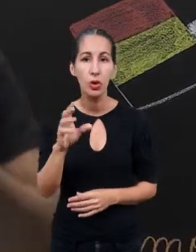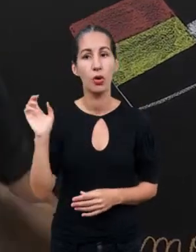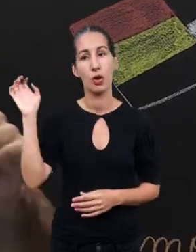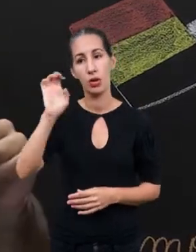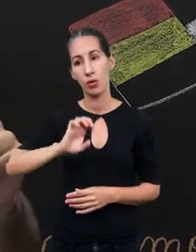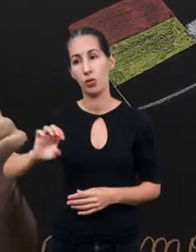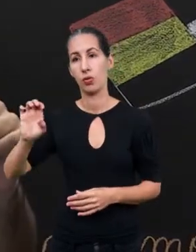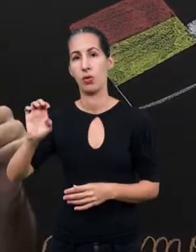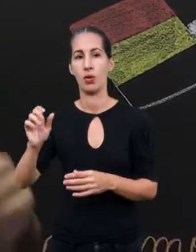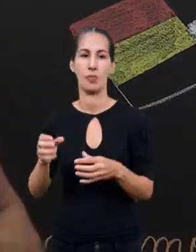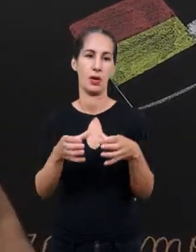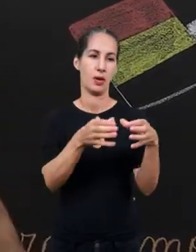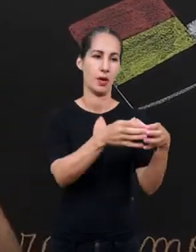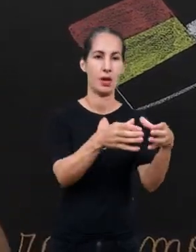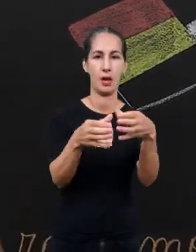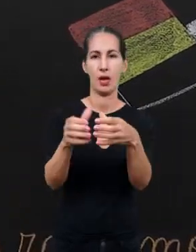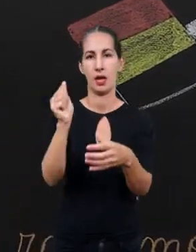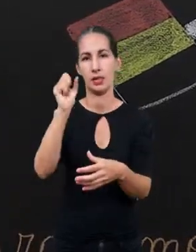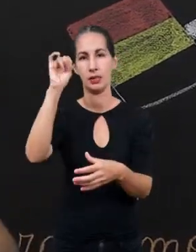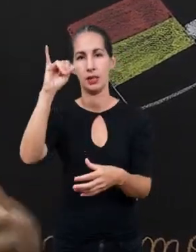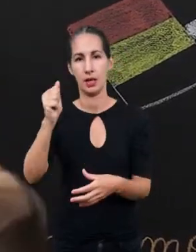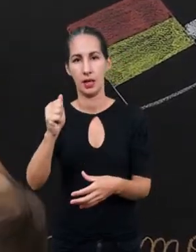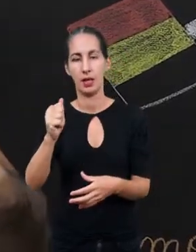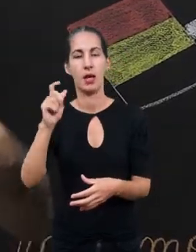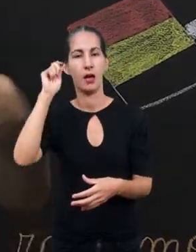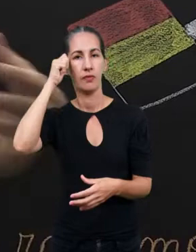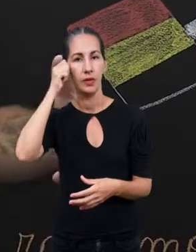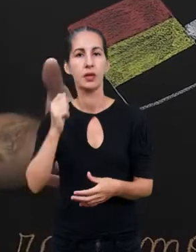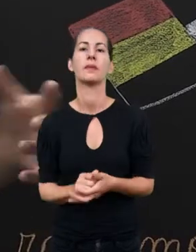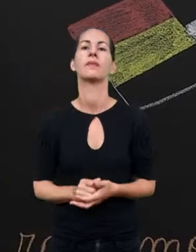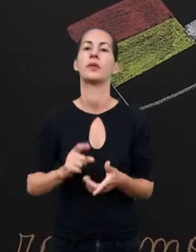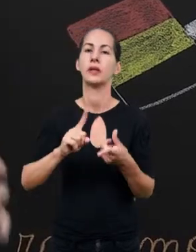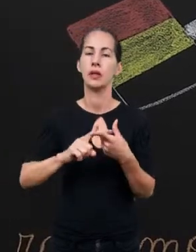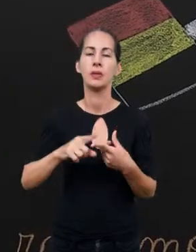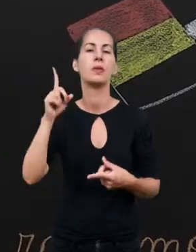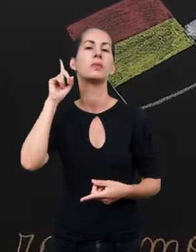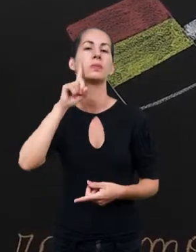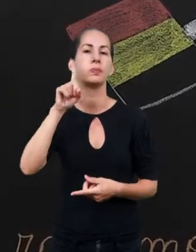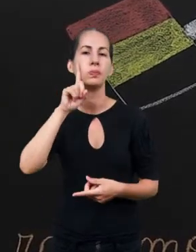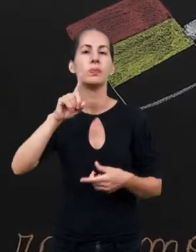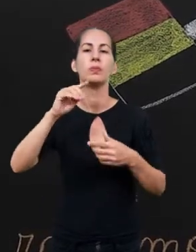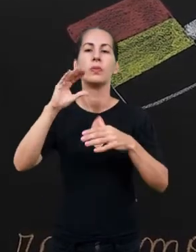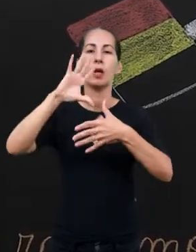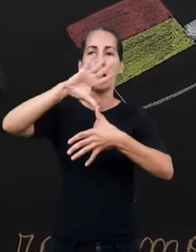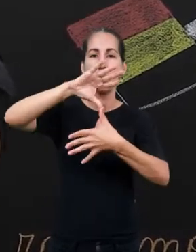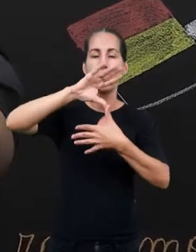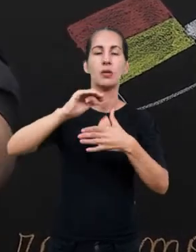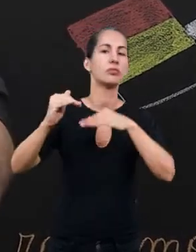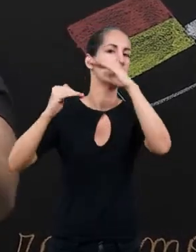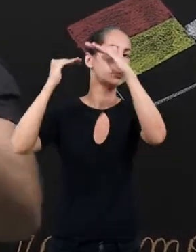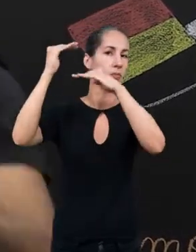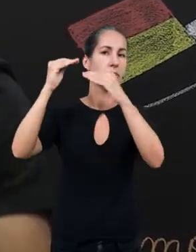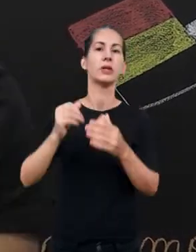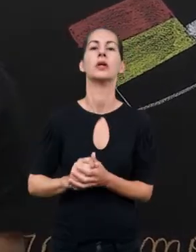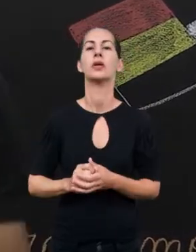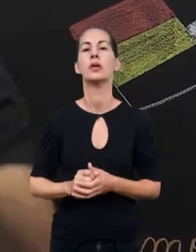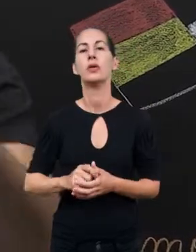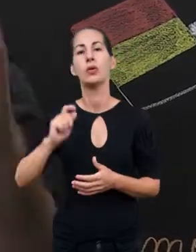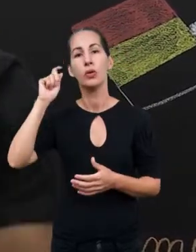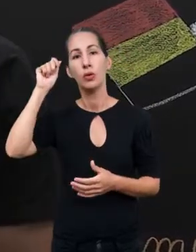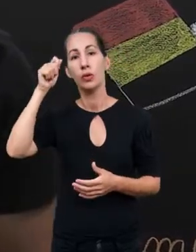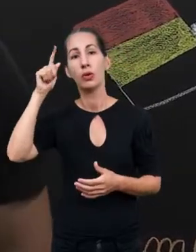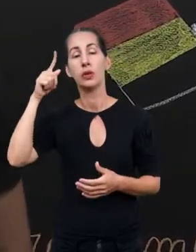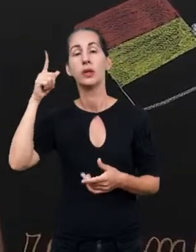Europa para com a Ásia e África. Os Estados Unidos estão se expandindo sobre a América Latina, o Japão também está se